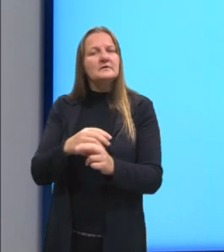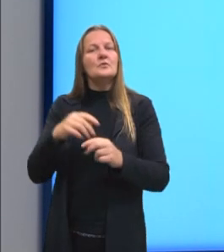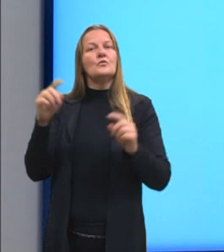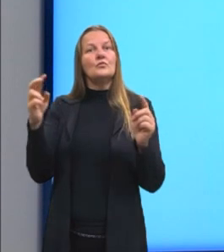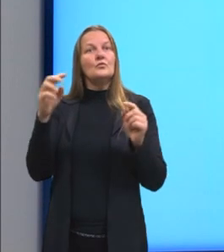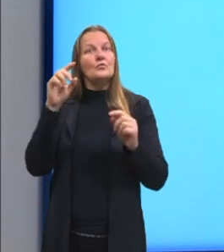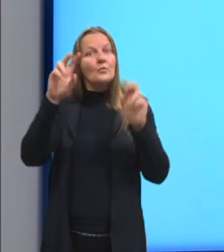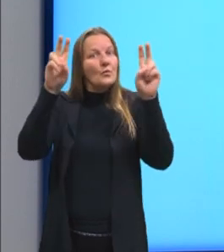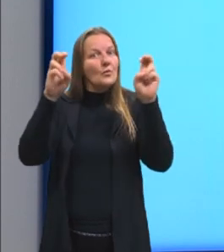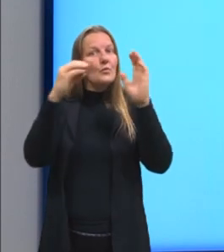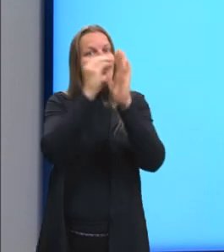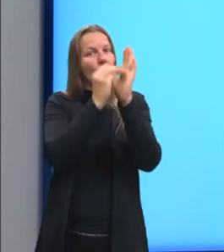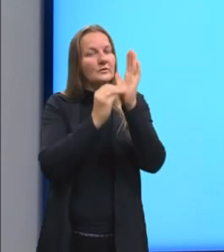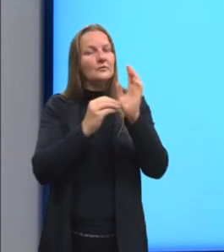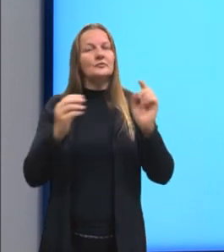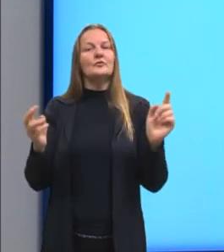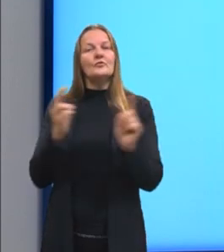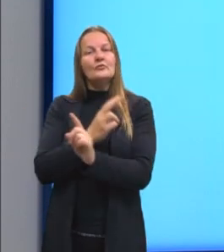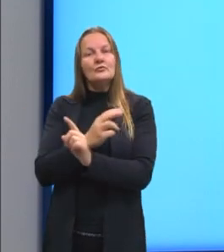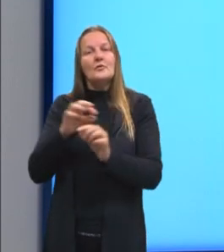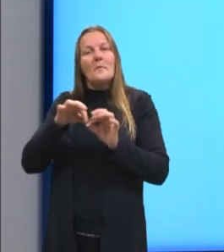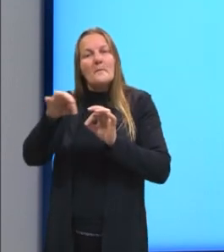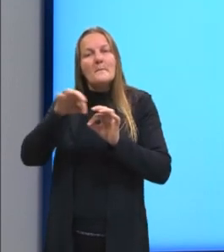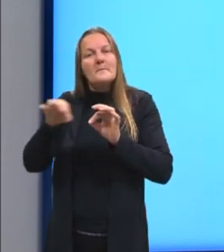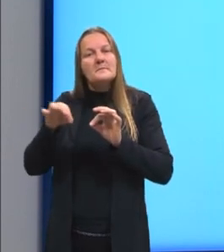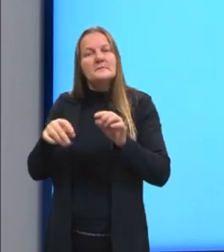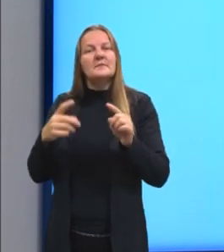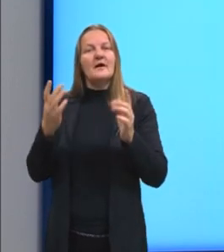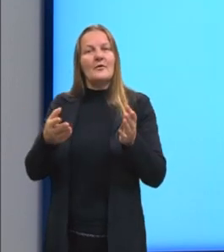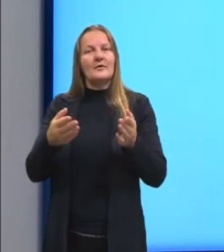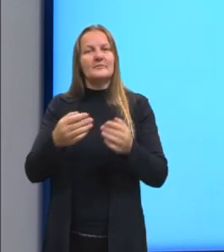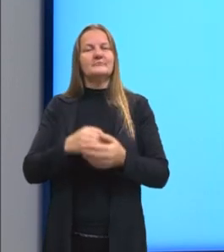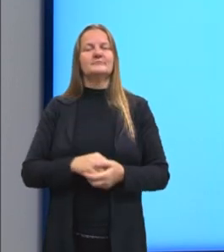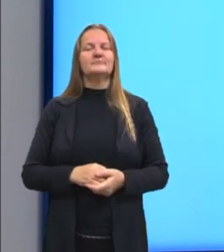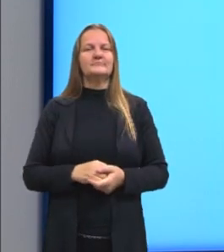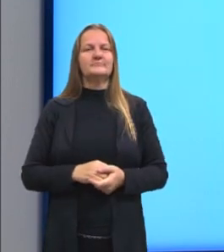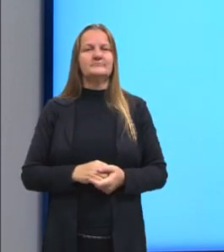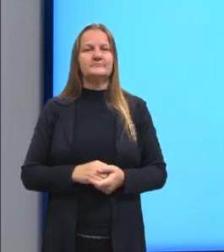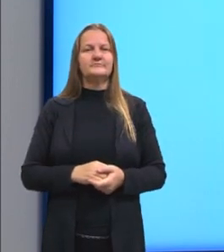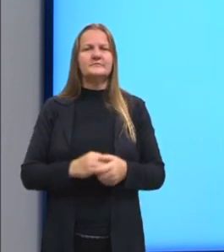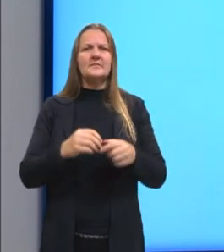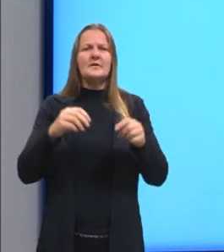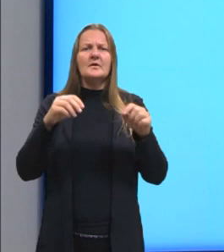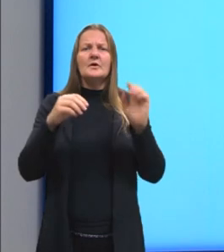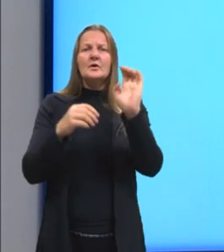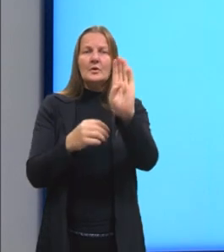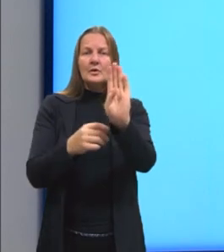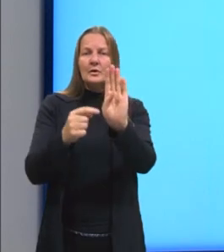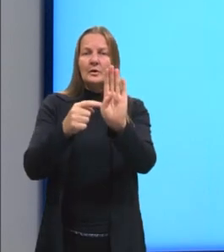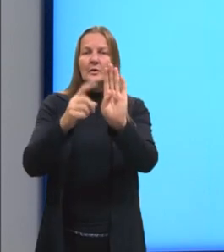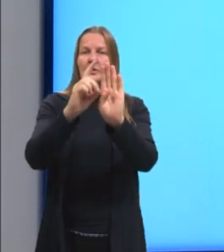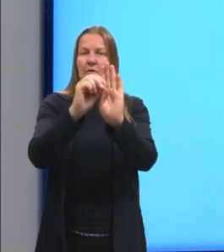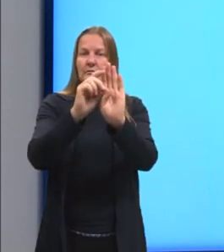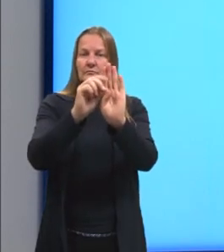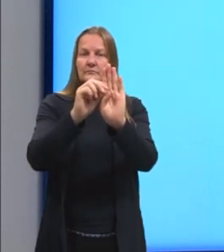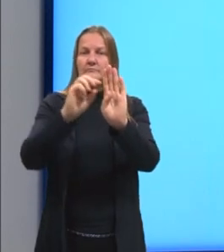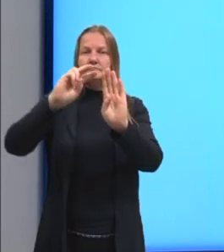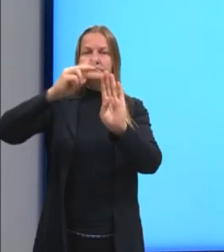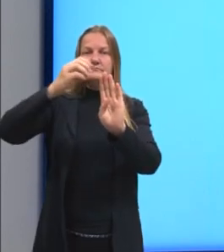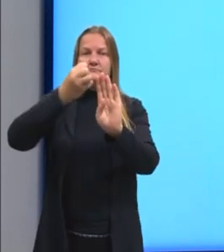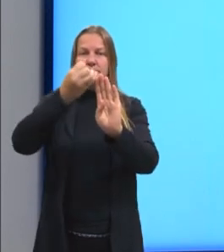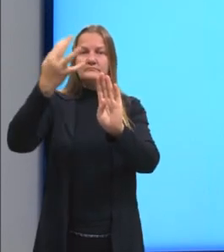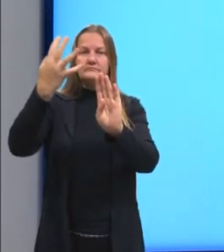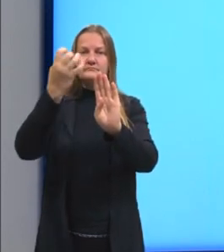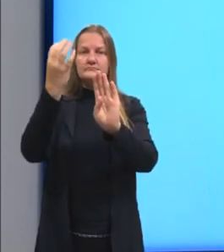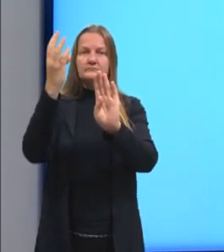notação científica com as unidades de medida que eu mostrei agora. A notação científica é uma forma de